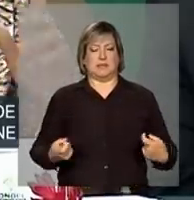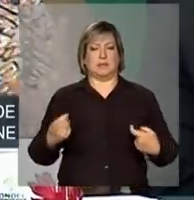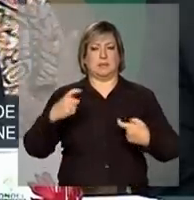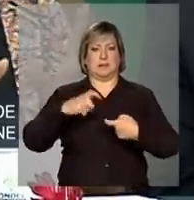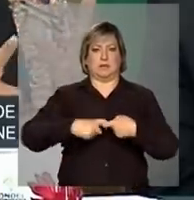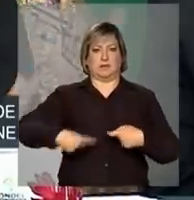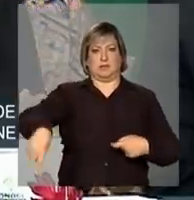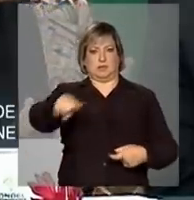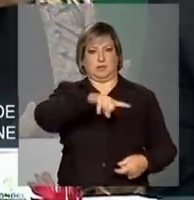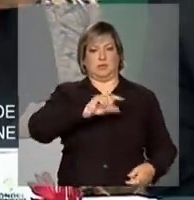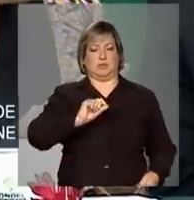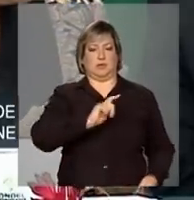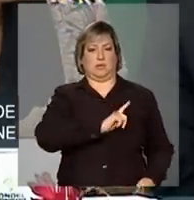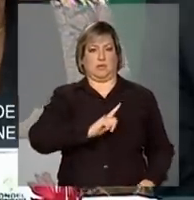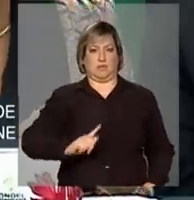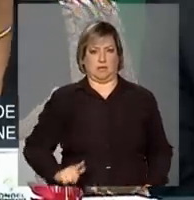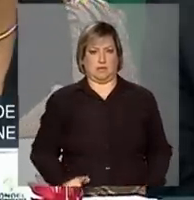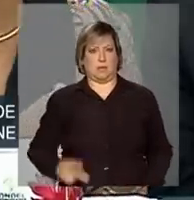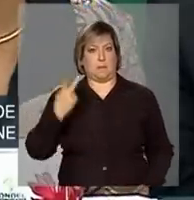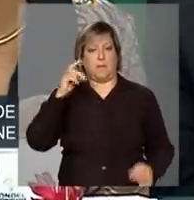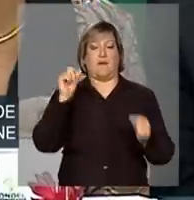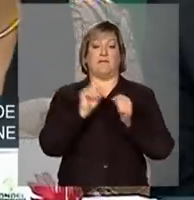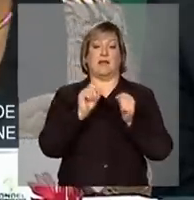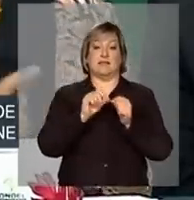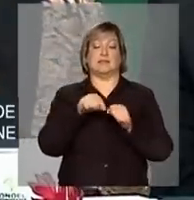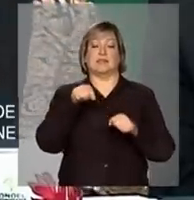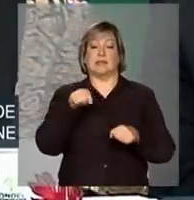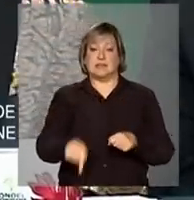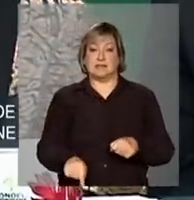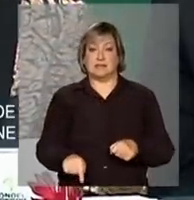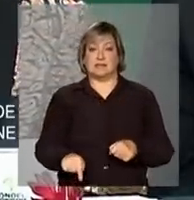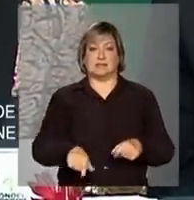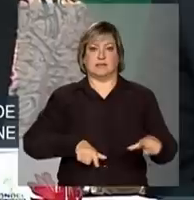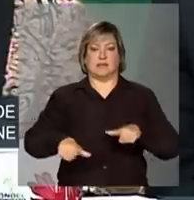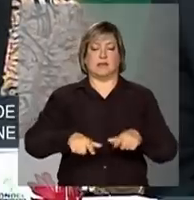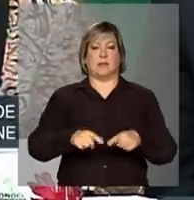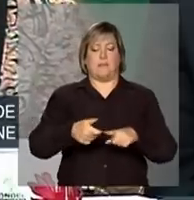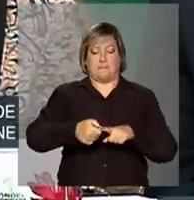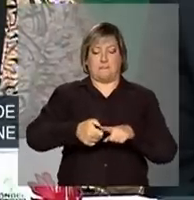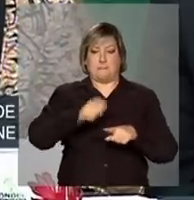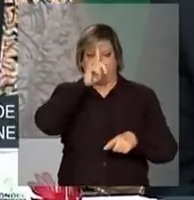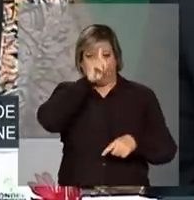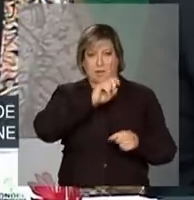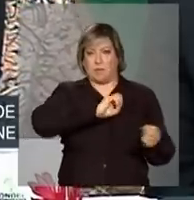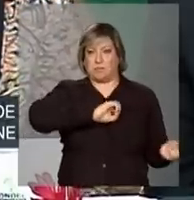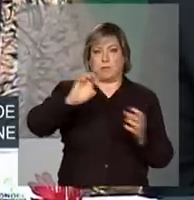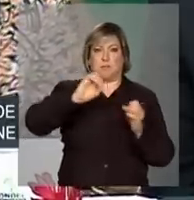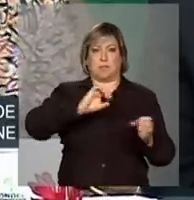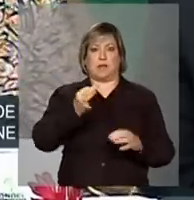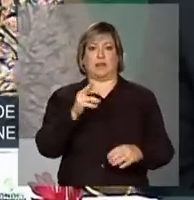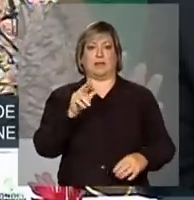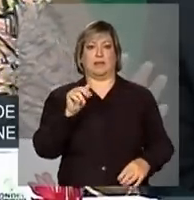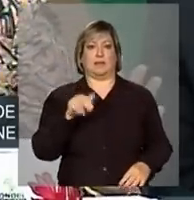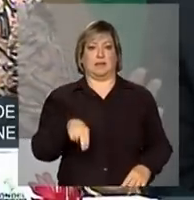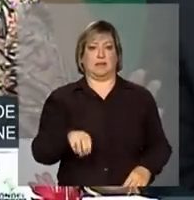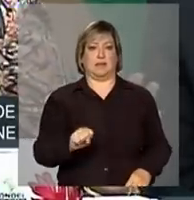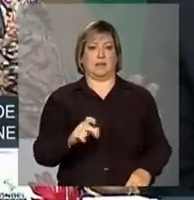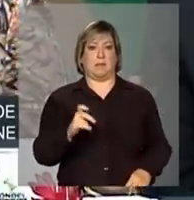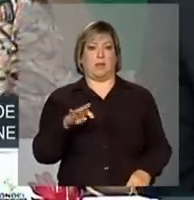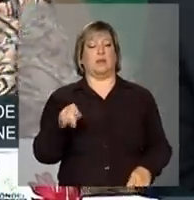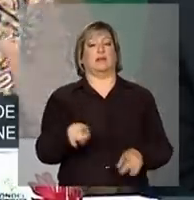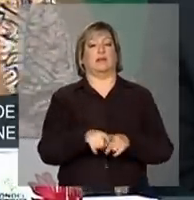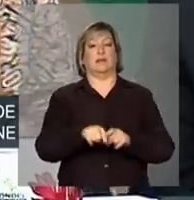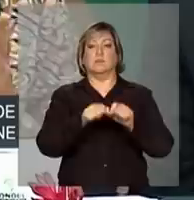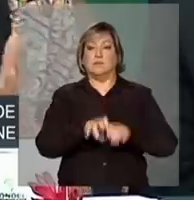para fazer esse transporte de milho e a distribuição e a venda a R 18,00.